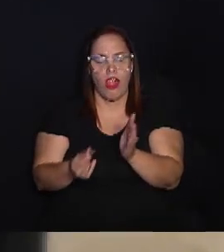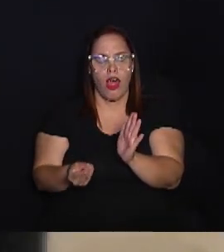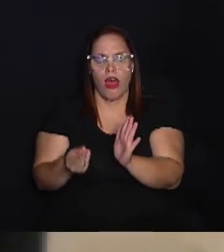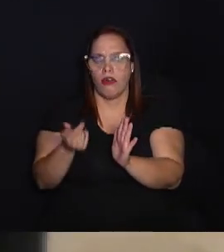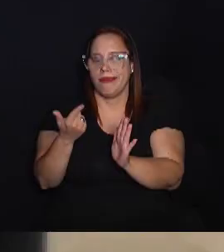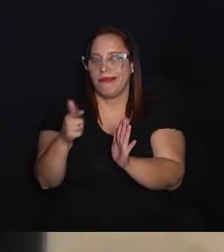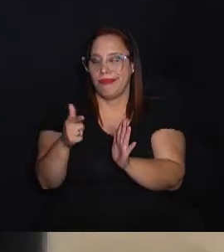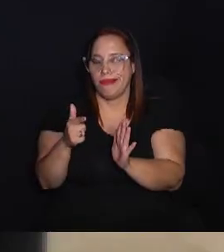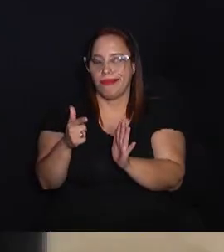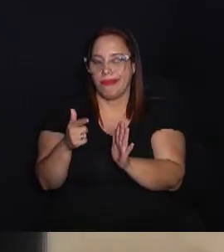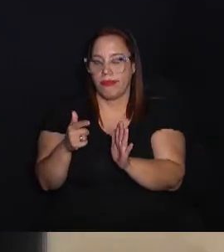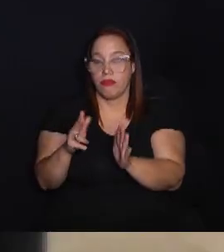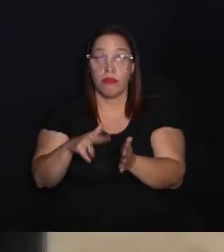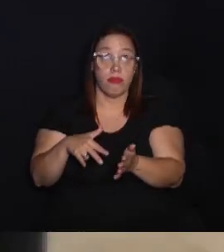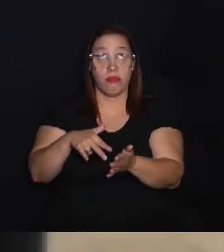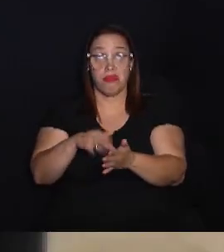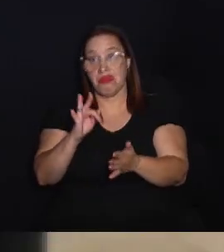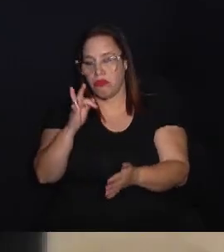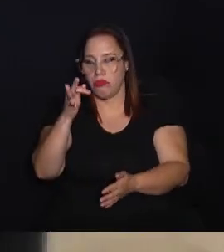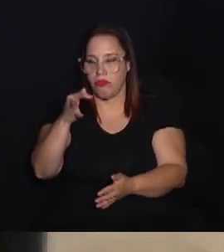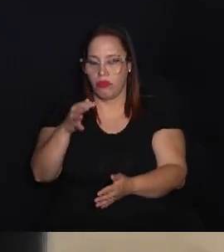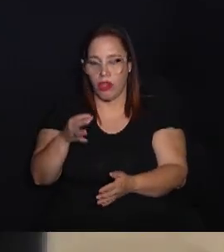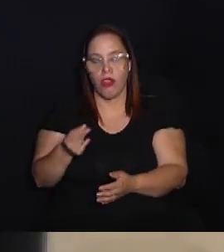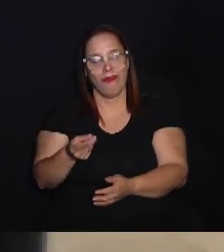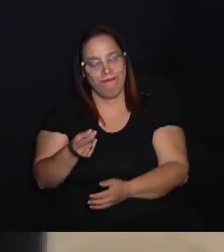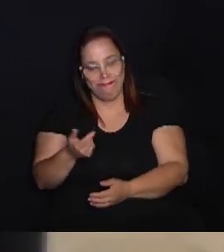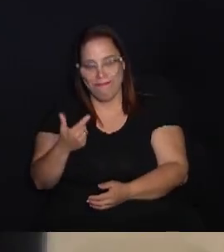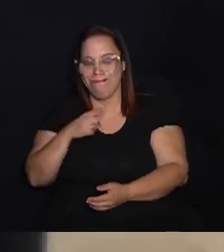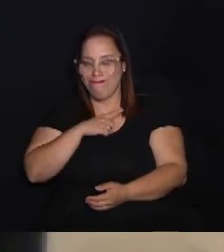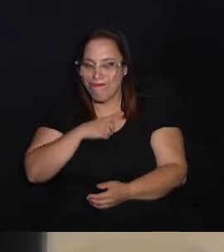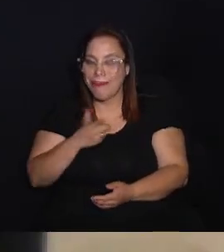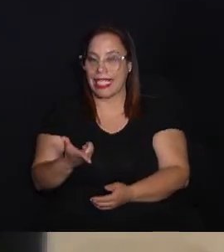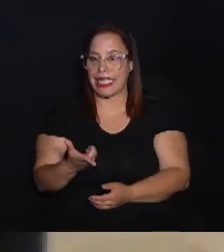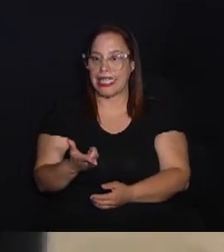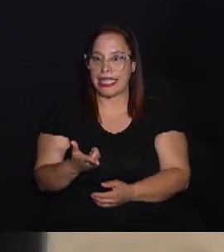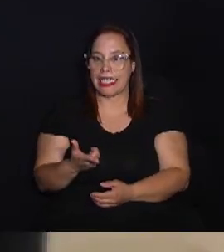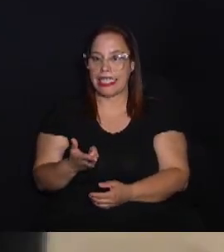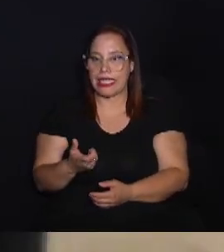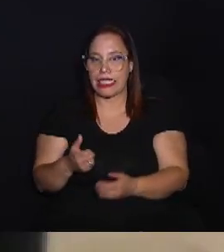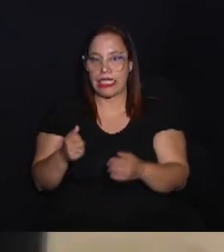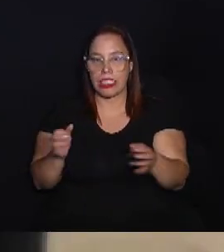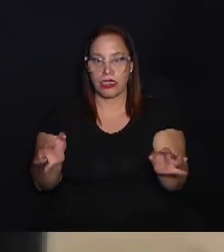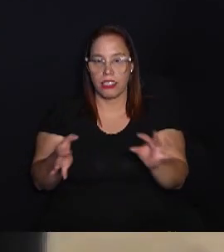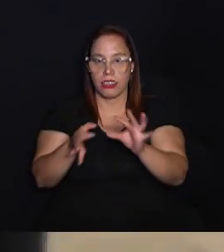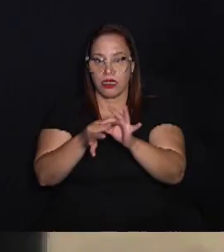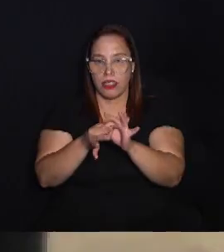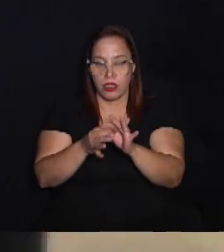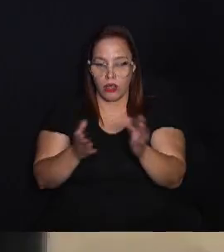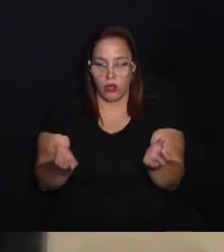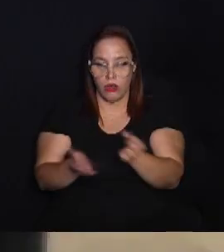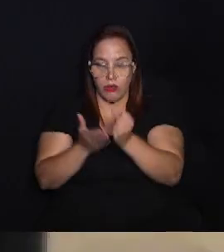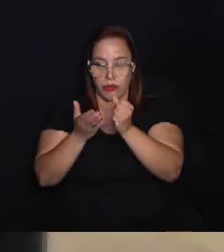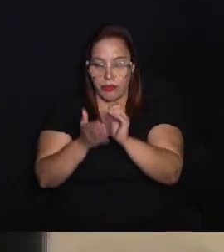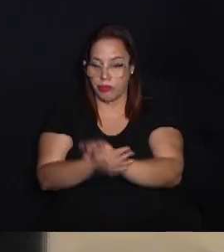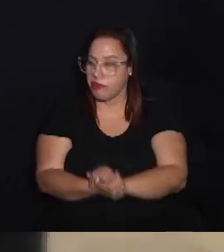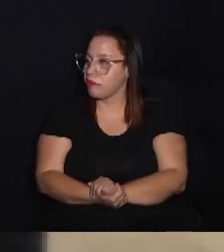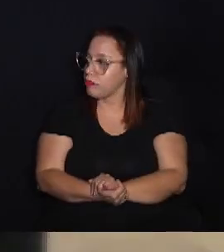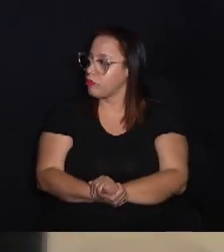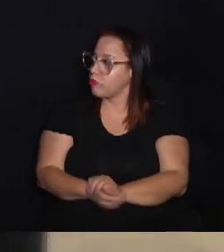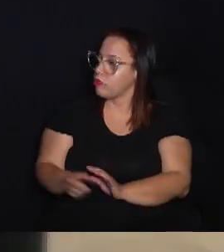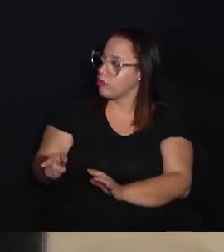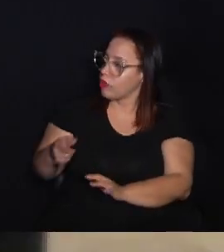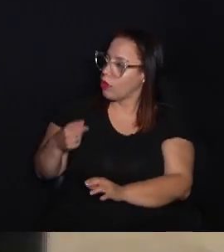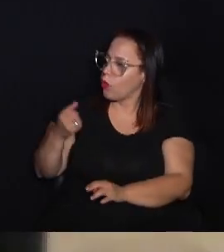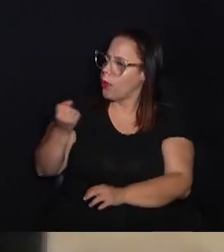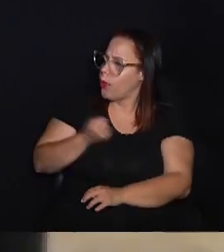que não têm o viés financeiro, elas não sobrevivem ao filtro do tempo. Tem que ter o viés financeiro também. E a gente consegue juntar esses pilares todos.